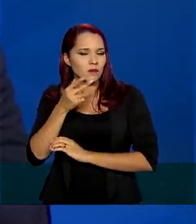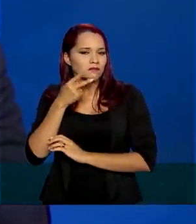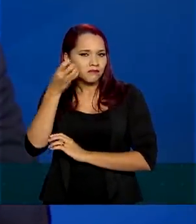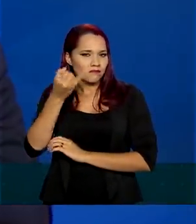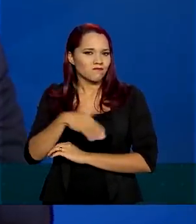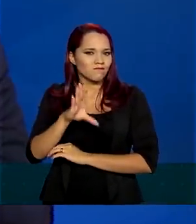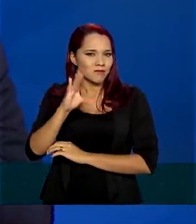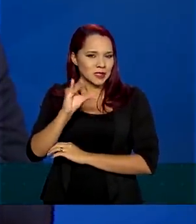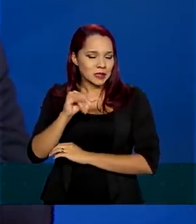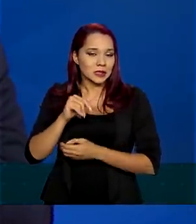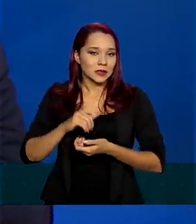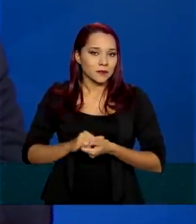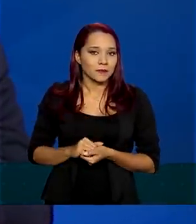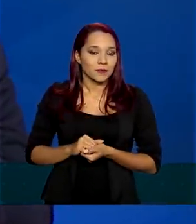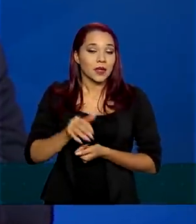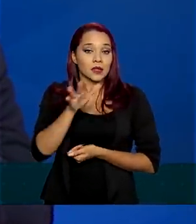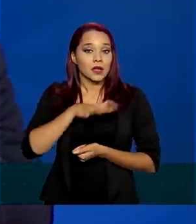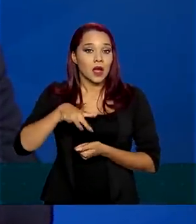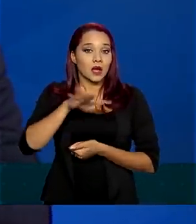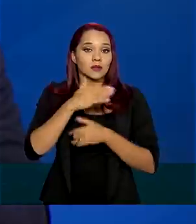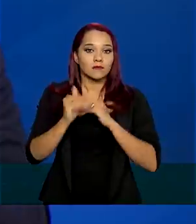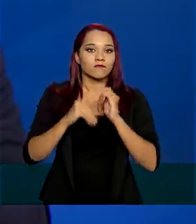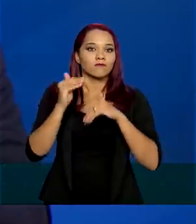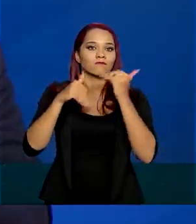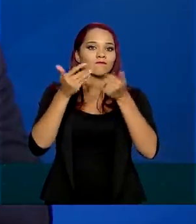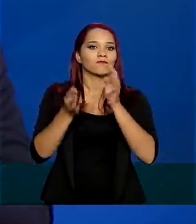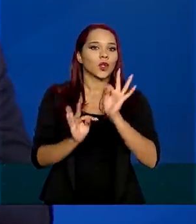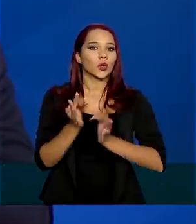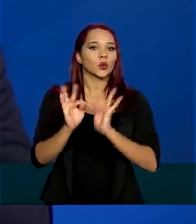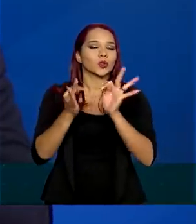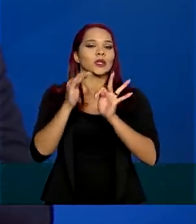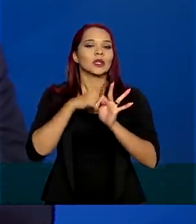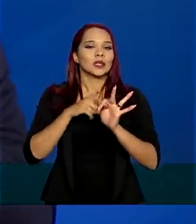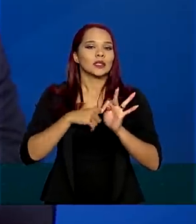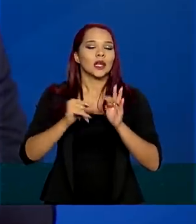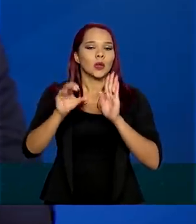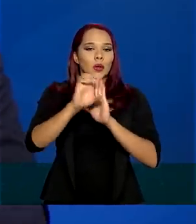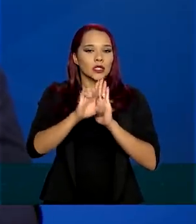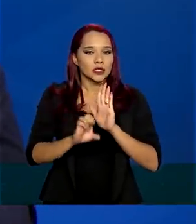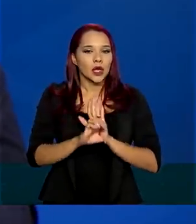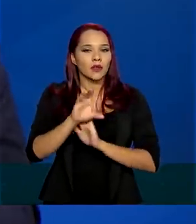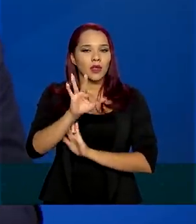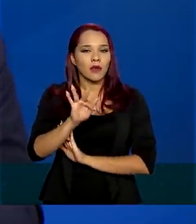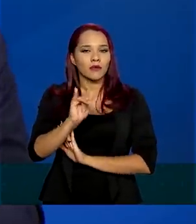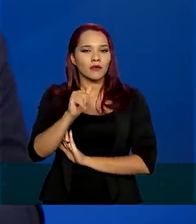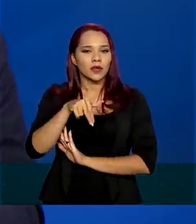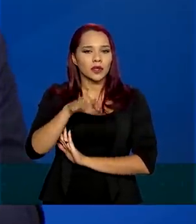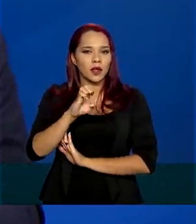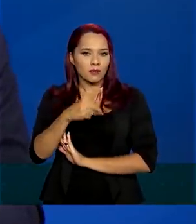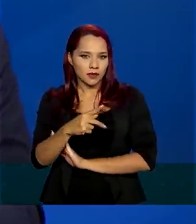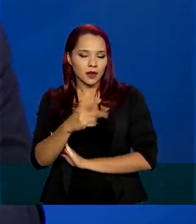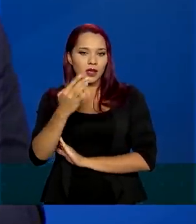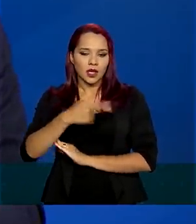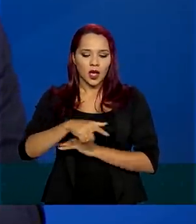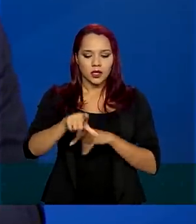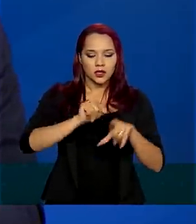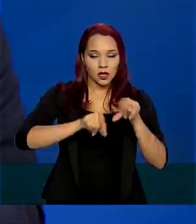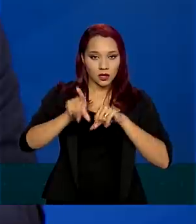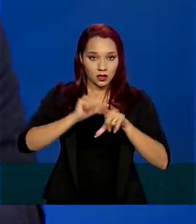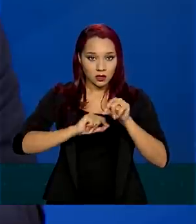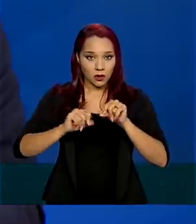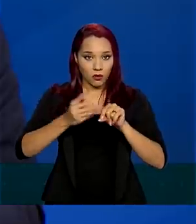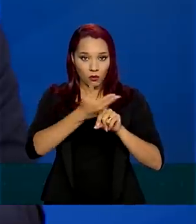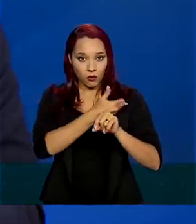e na área de desenvolvimento de tecnologia, nós temos um edital da FINEP, que é uma seleção pública da